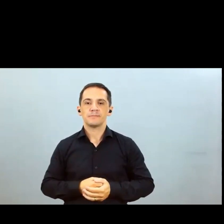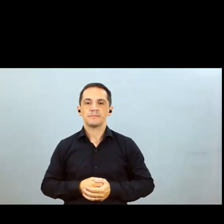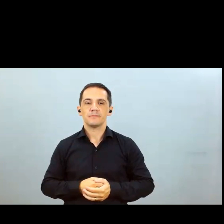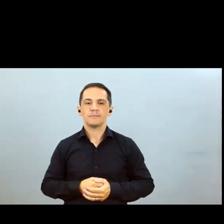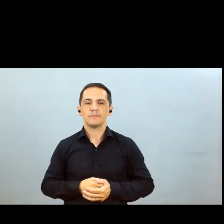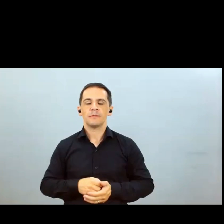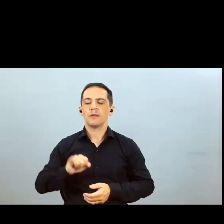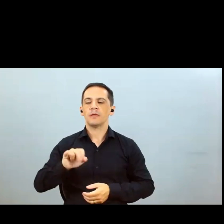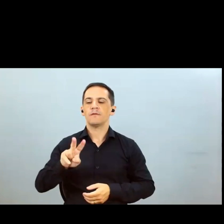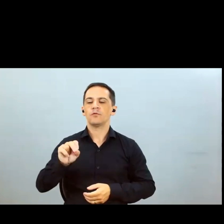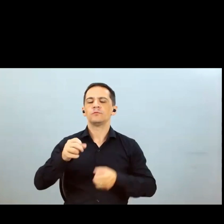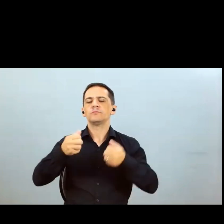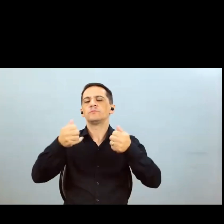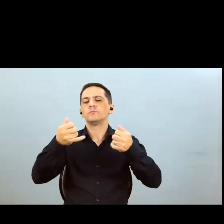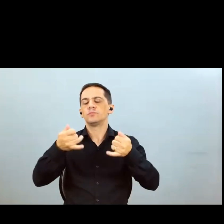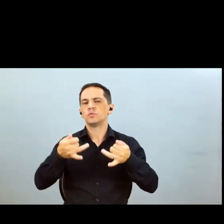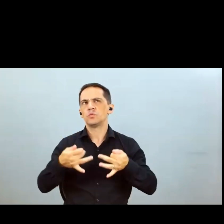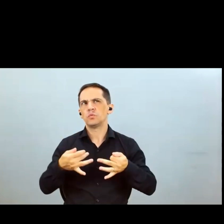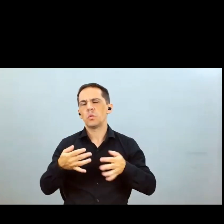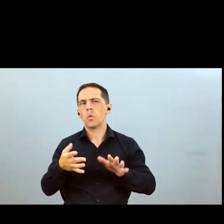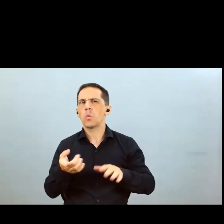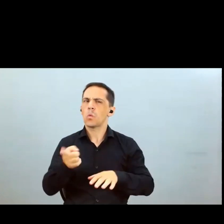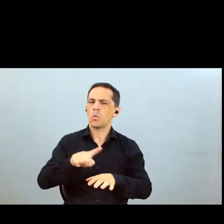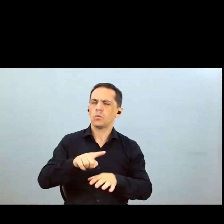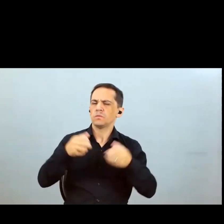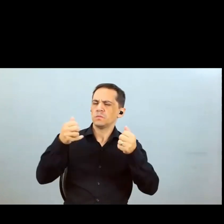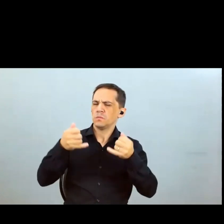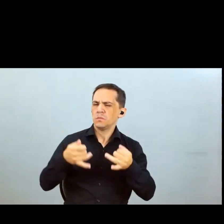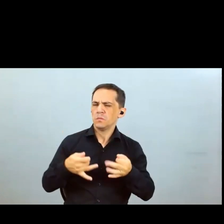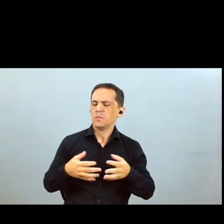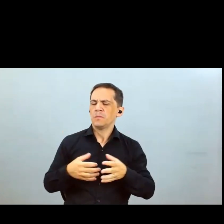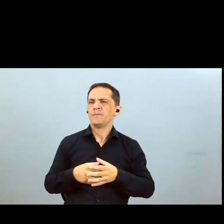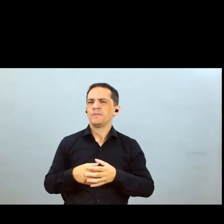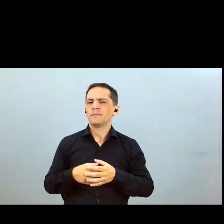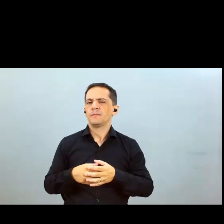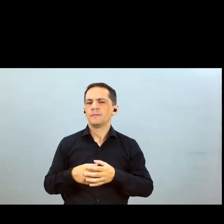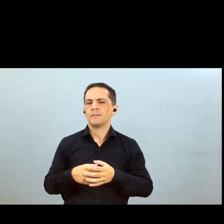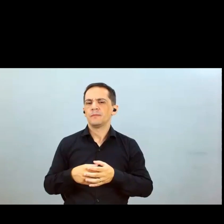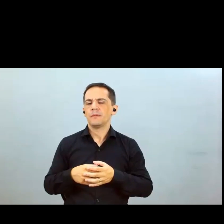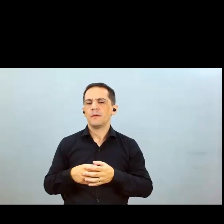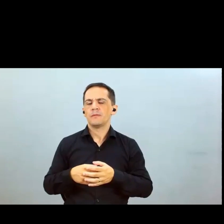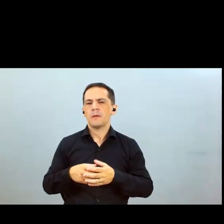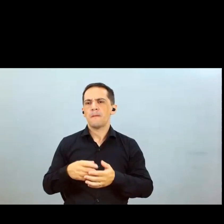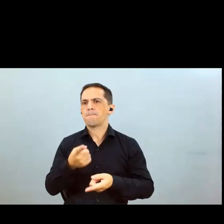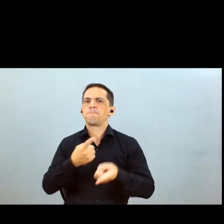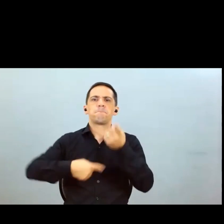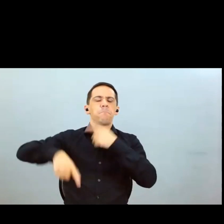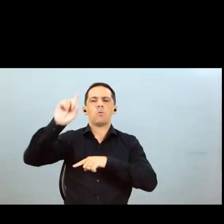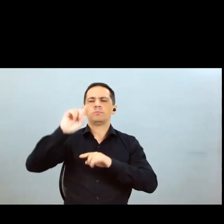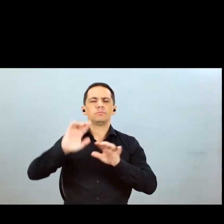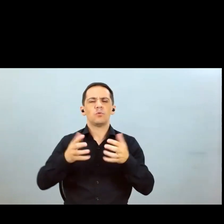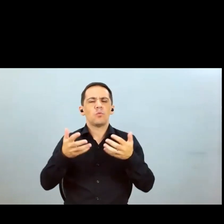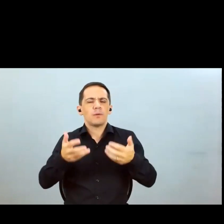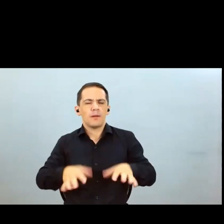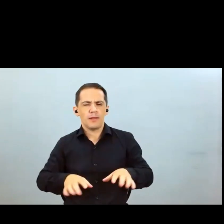sobre não sei se foi o Ivo quem falou que vocês querem manter o nível de alavancagem em baixos níveis eu só queria saber se vocês